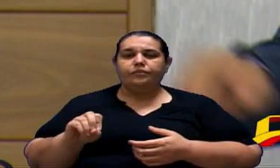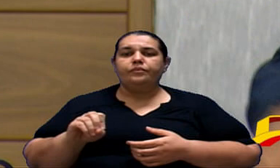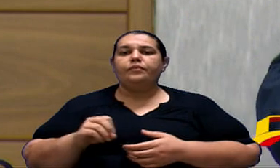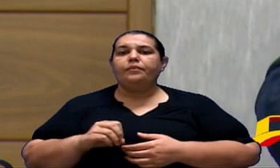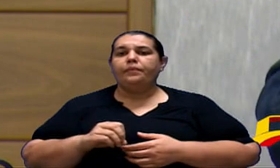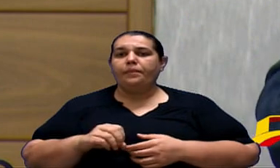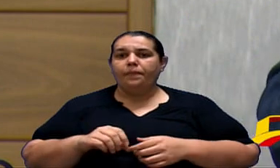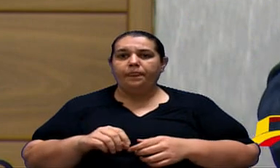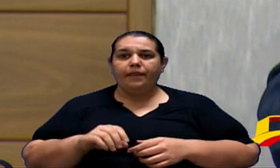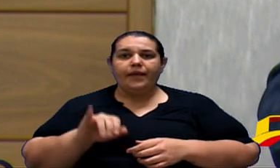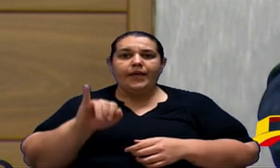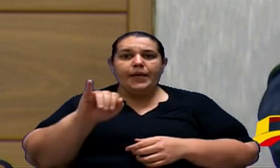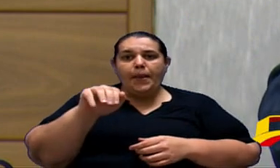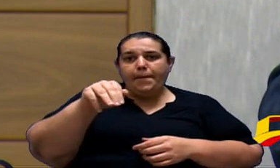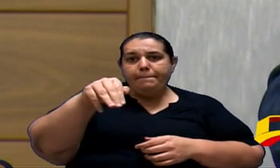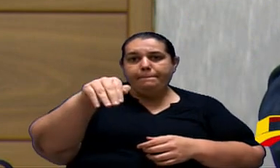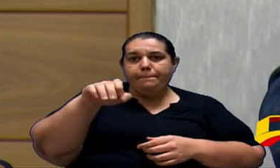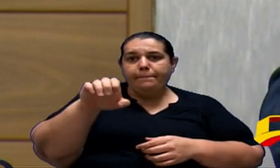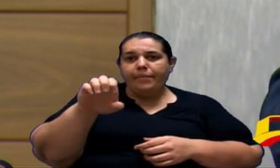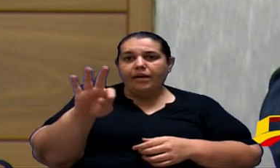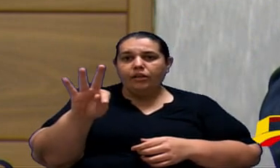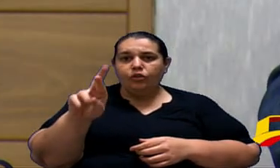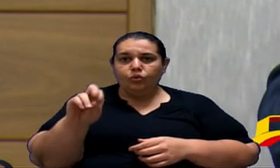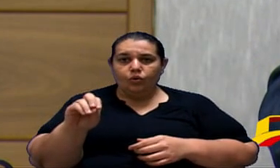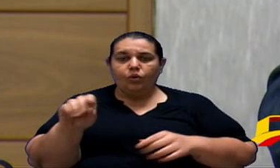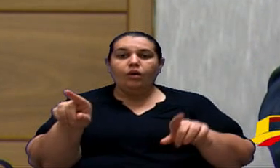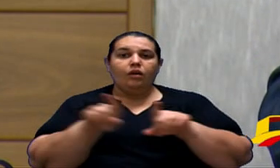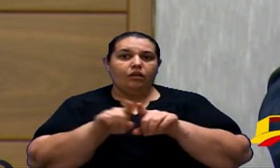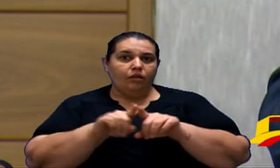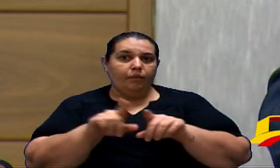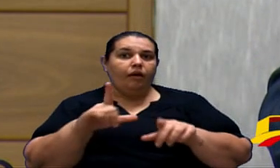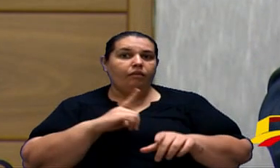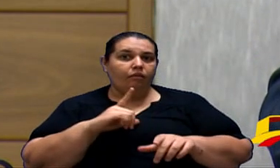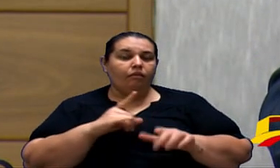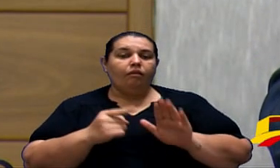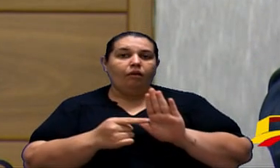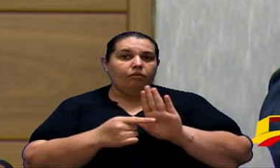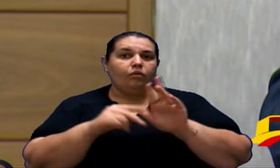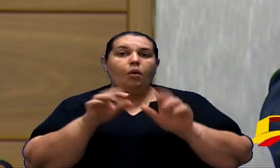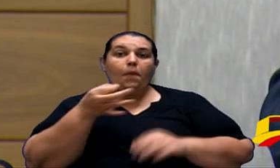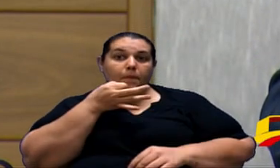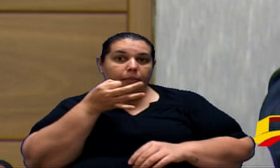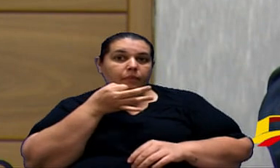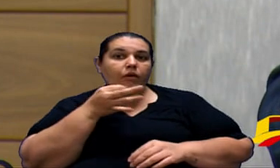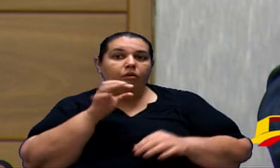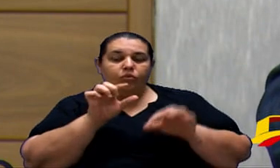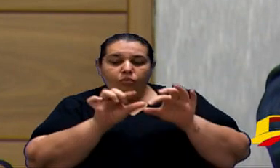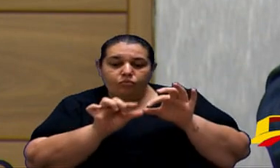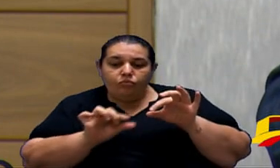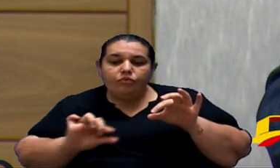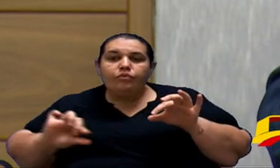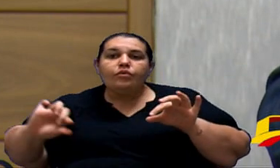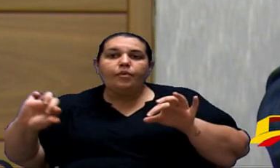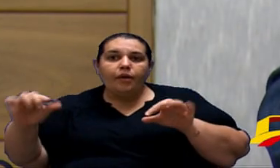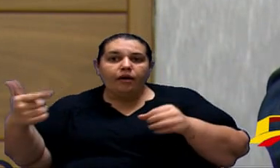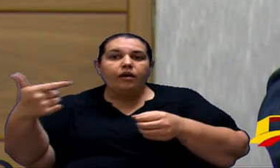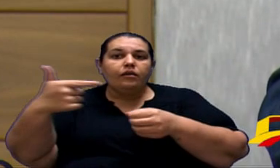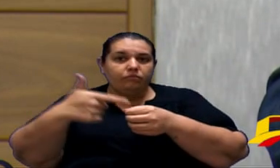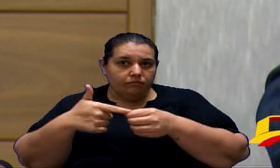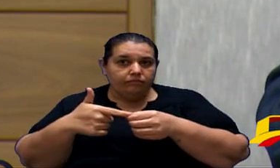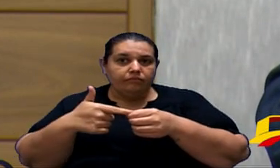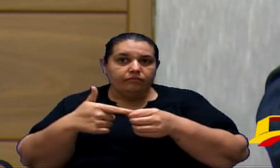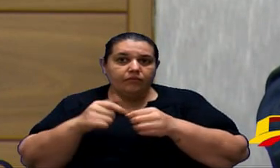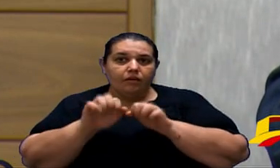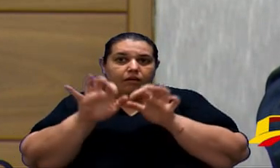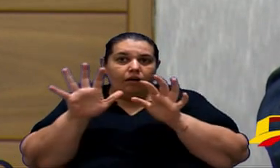o Inmetro já se manifestou sobre essa mangueira já tem manifesto já dessa da mangueira então entra com o projeto porque